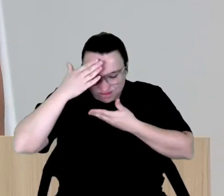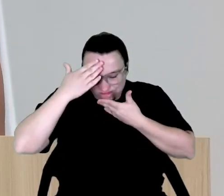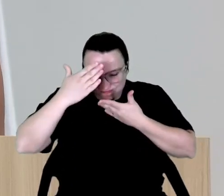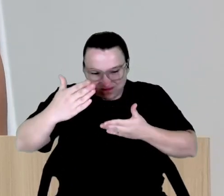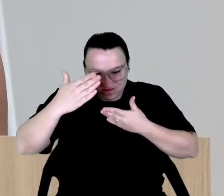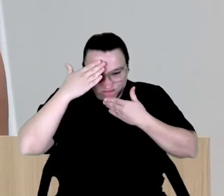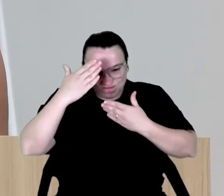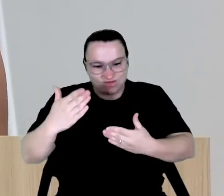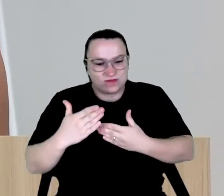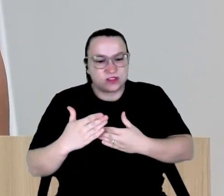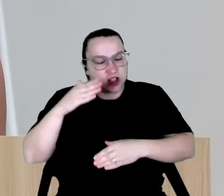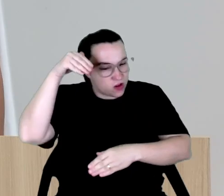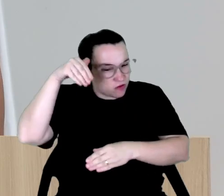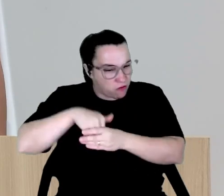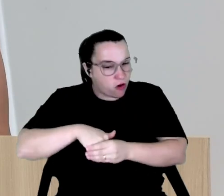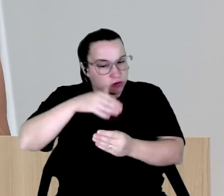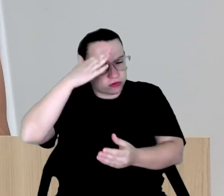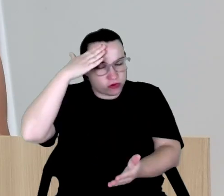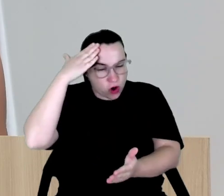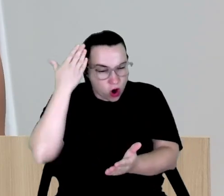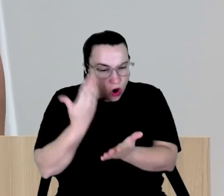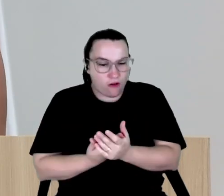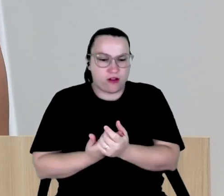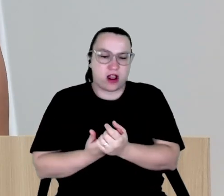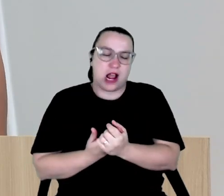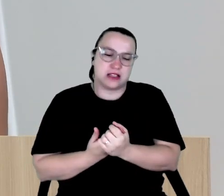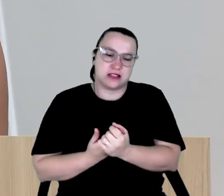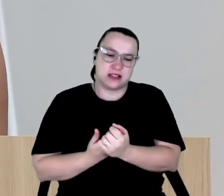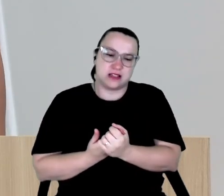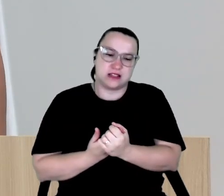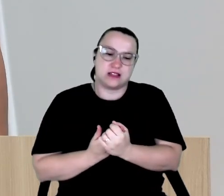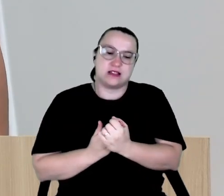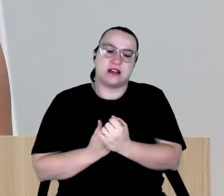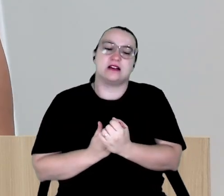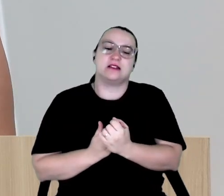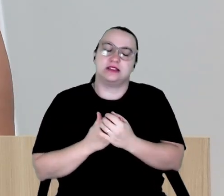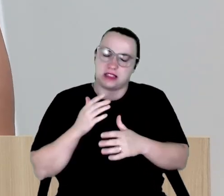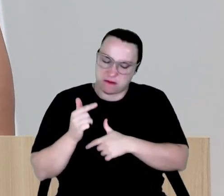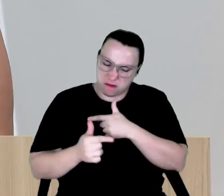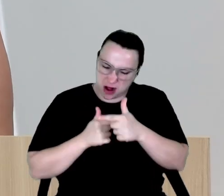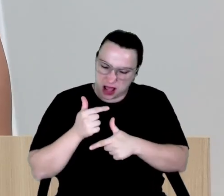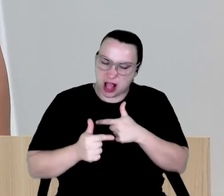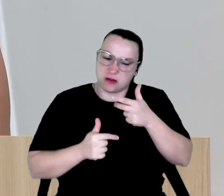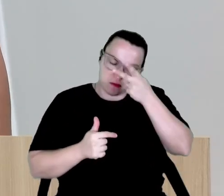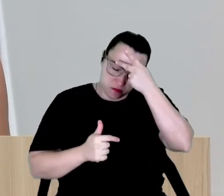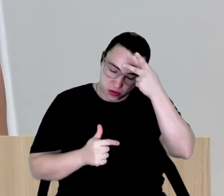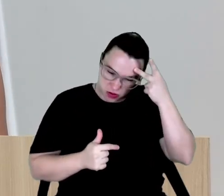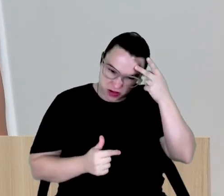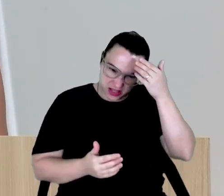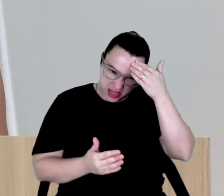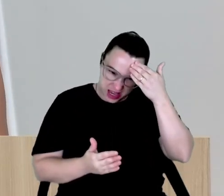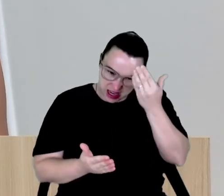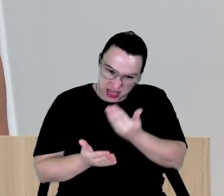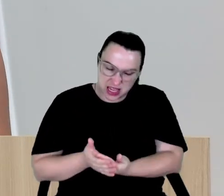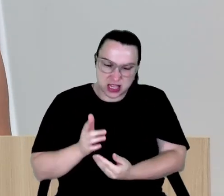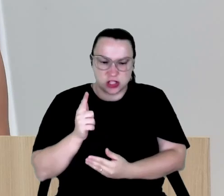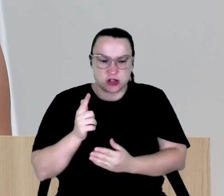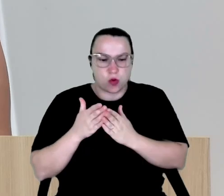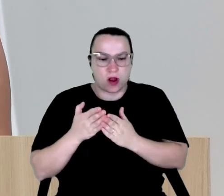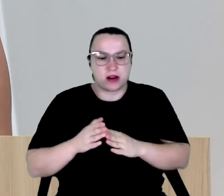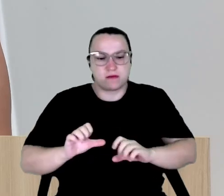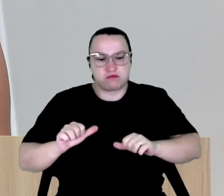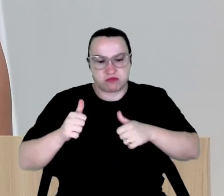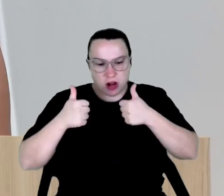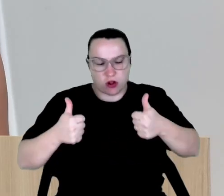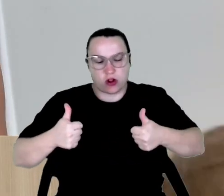votos de confiança, votos trabalhado, votos de pessoas que acreditam numa Guaira melhor, em